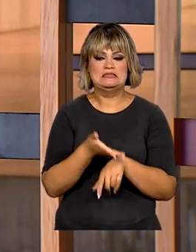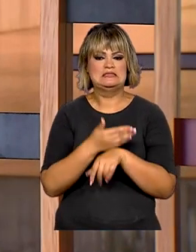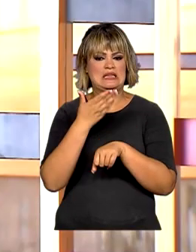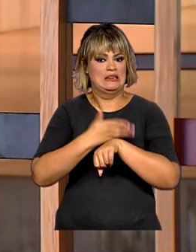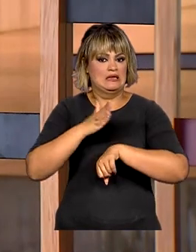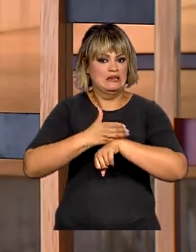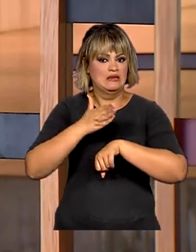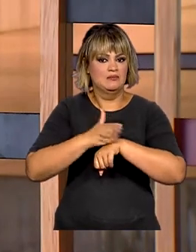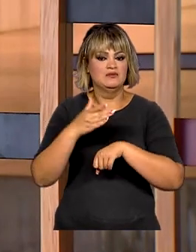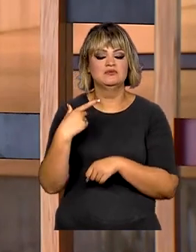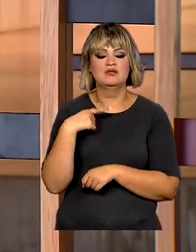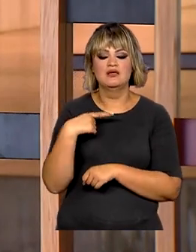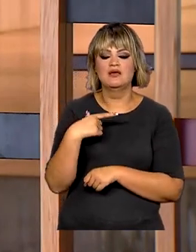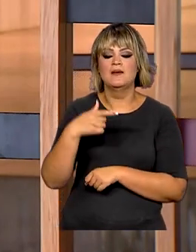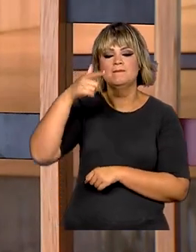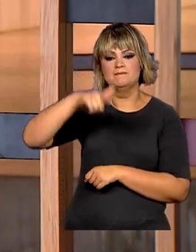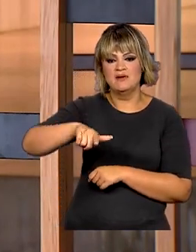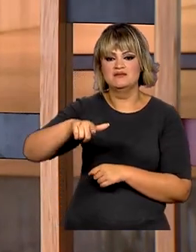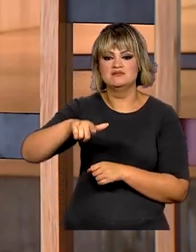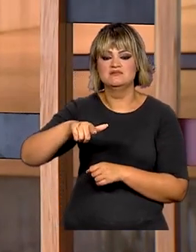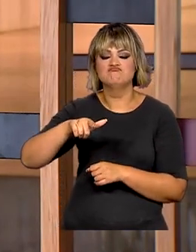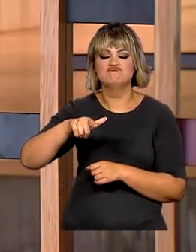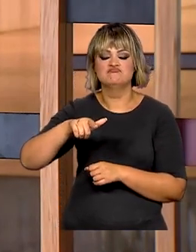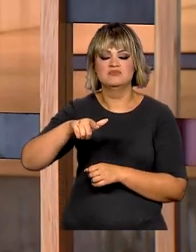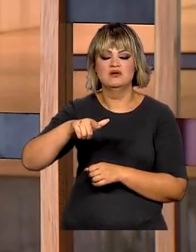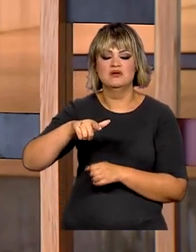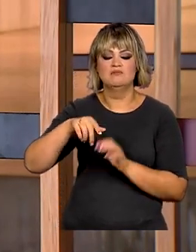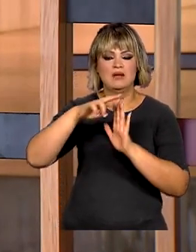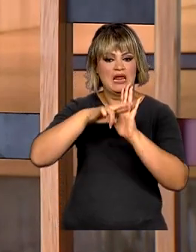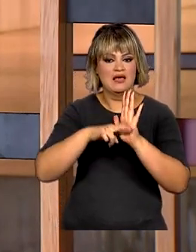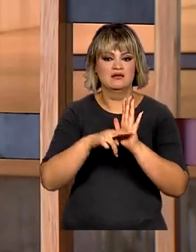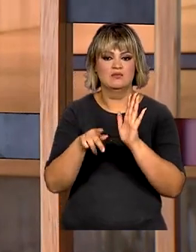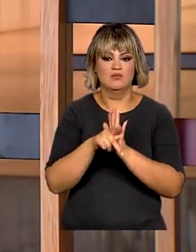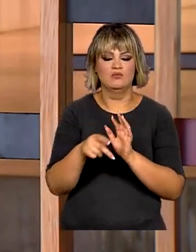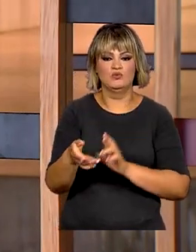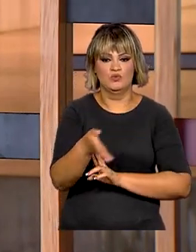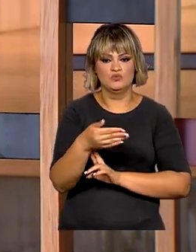constante, mas também do papel desempenhado pelo regulamento consular brasileiro.